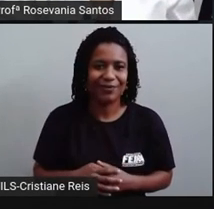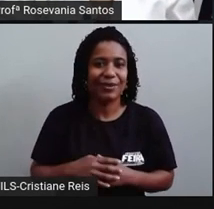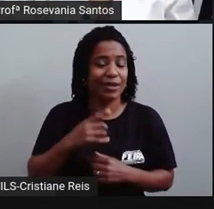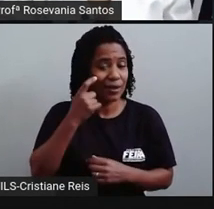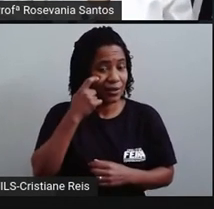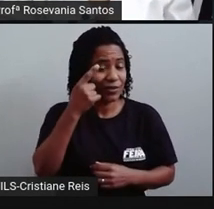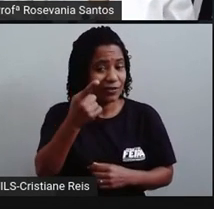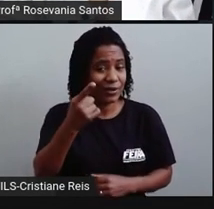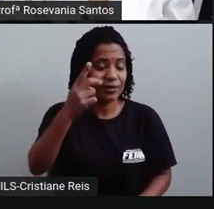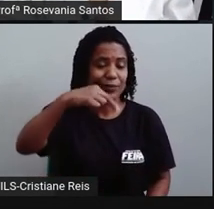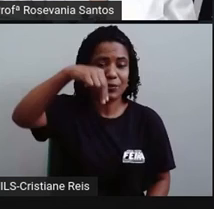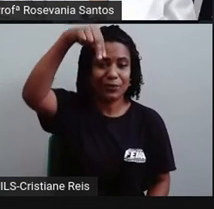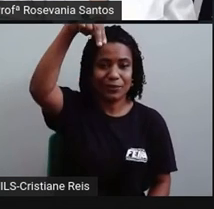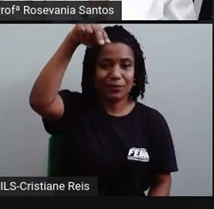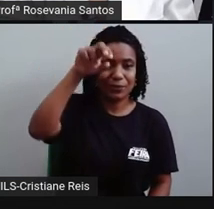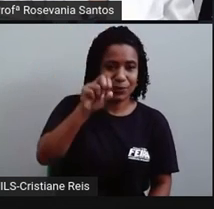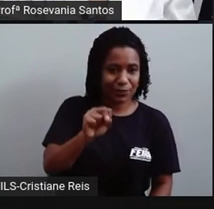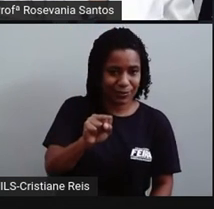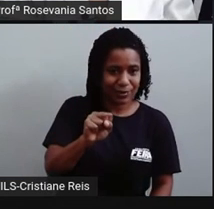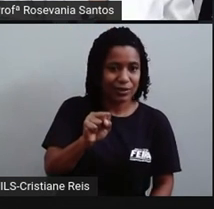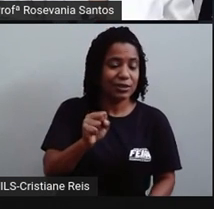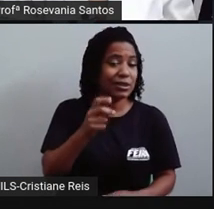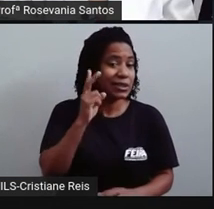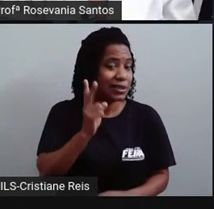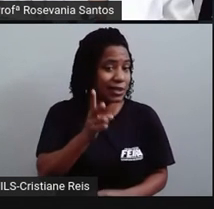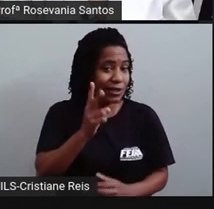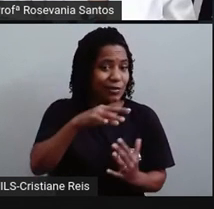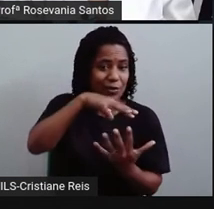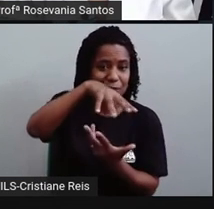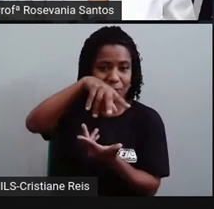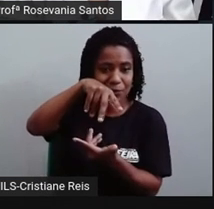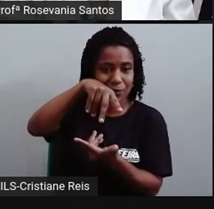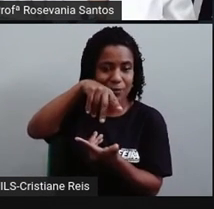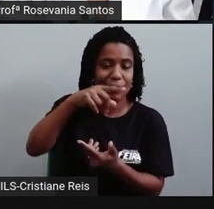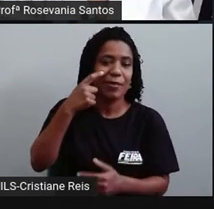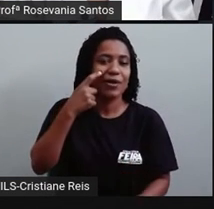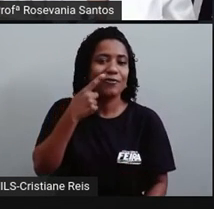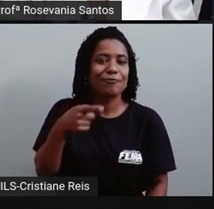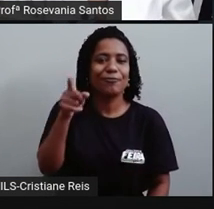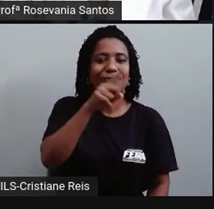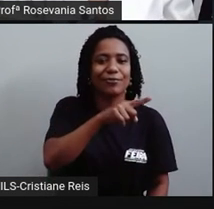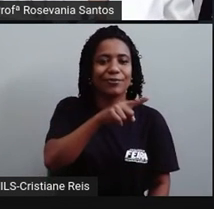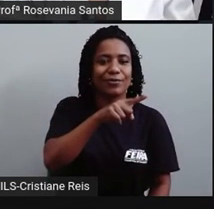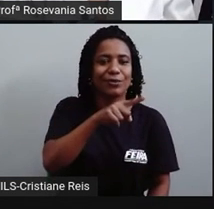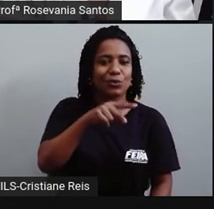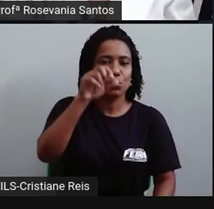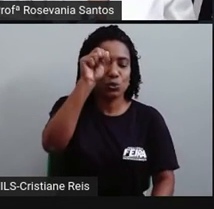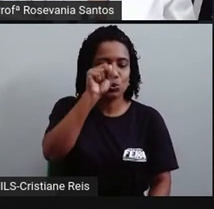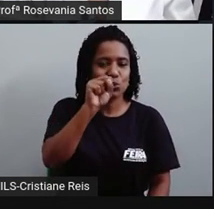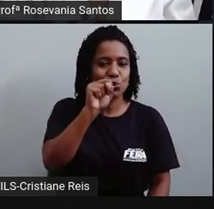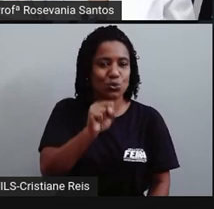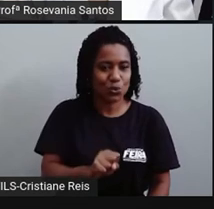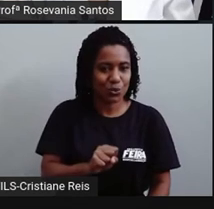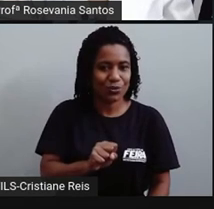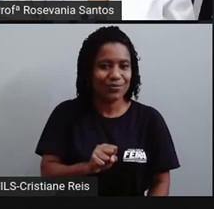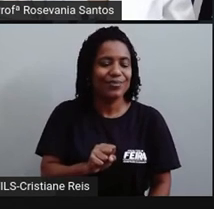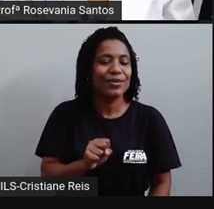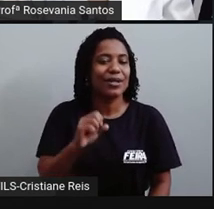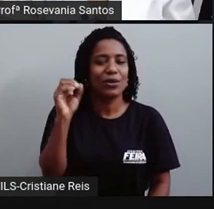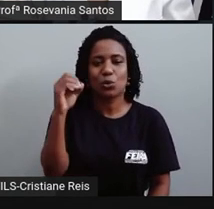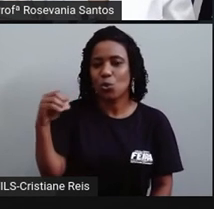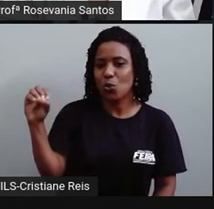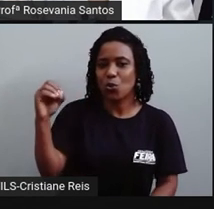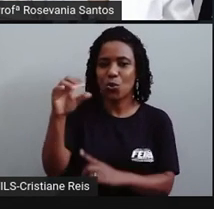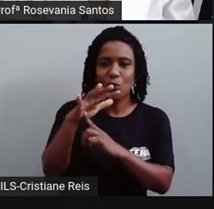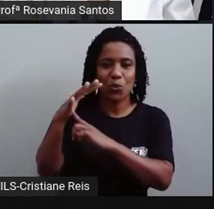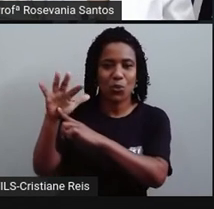equidócio ou vice-versa. Aí, aqui no hemisfério sul, eu já estou no outono. Então, eu já saí daqui, né? Da primavera, depois cheguei aqui